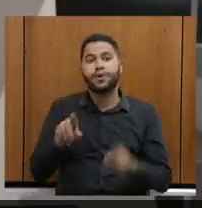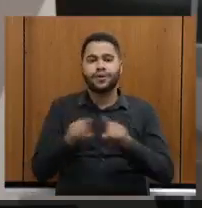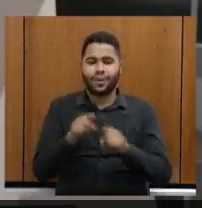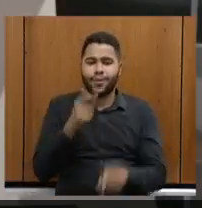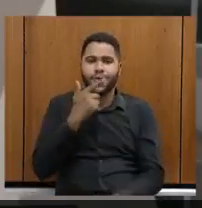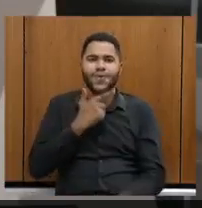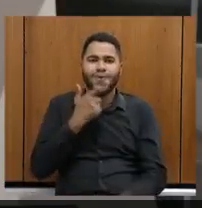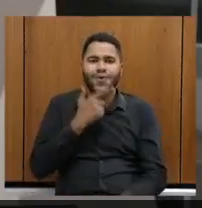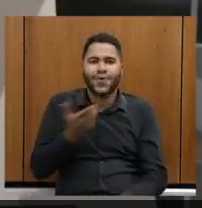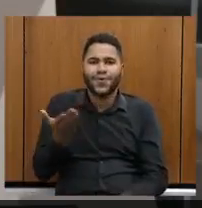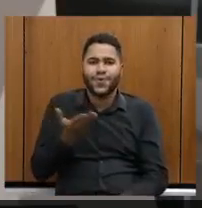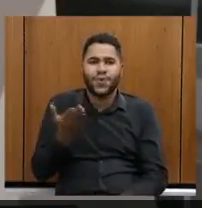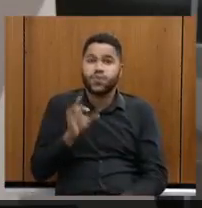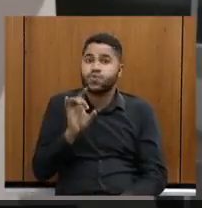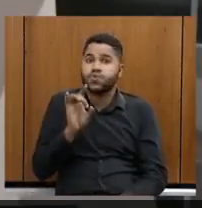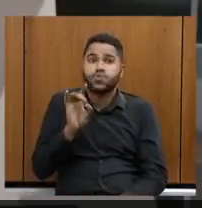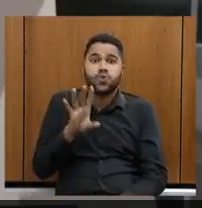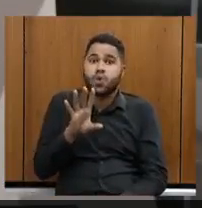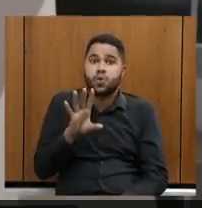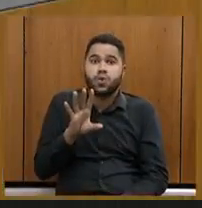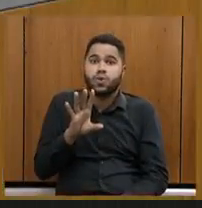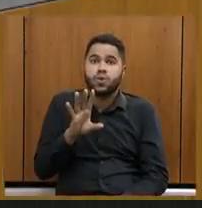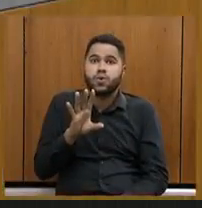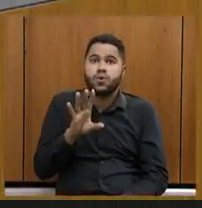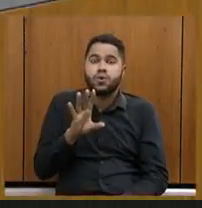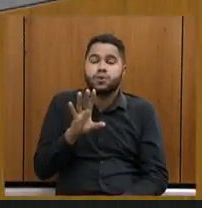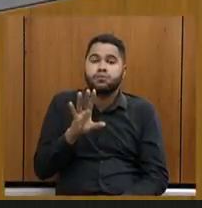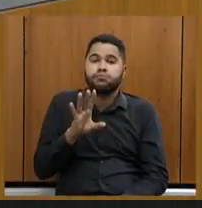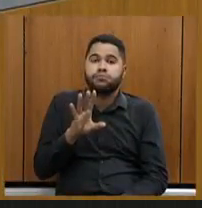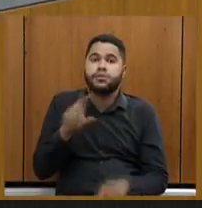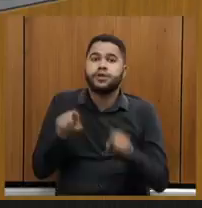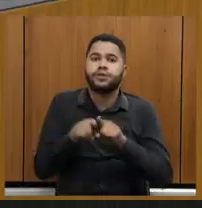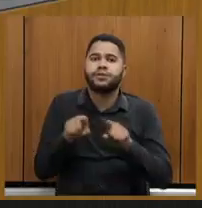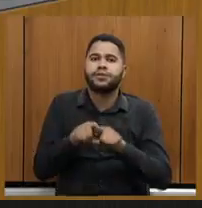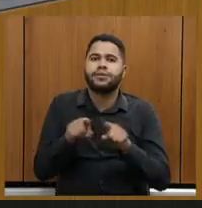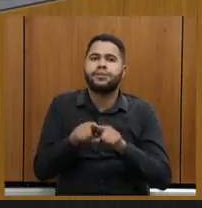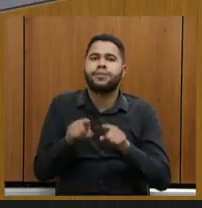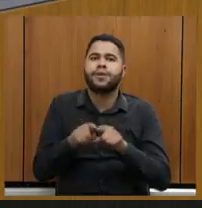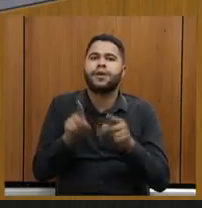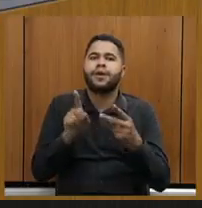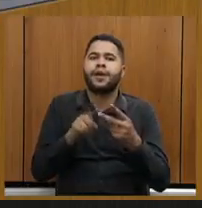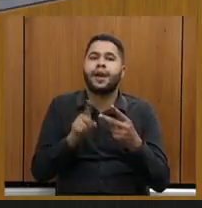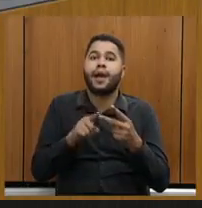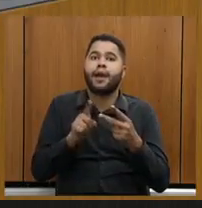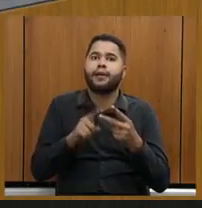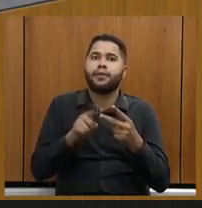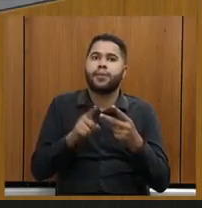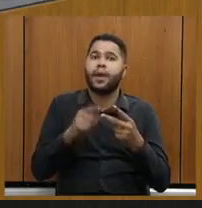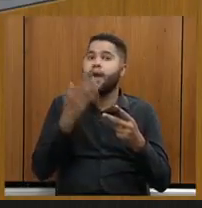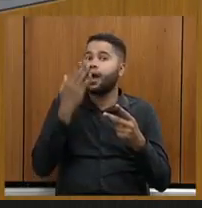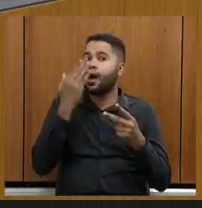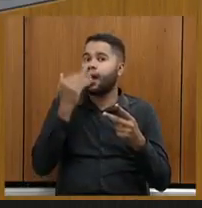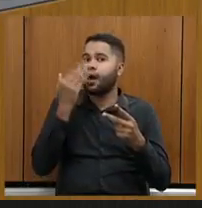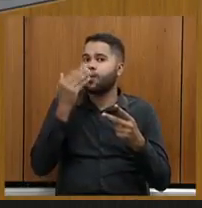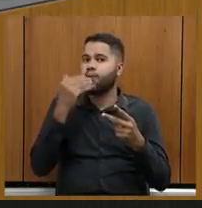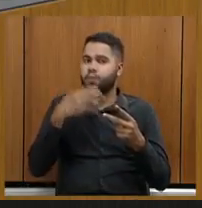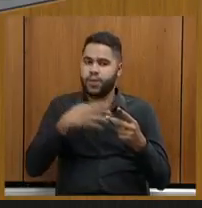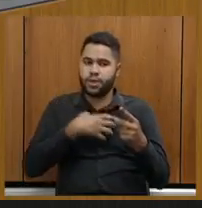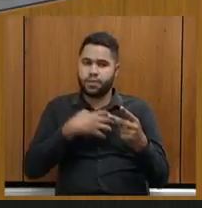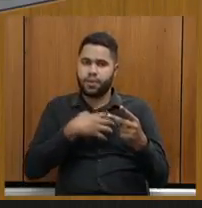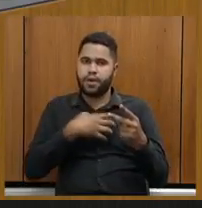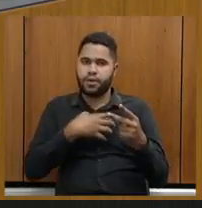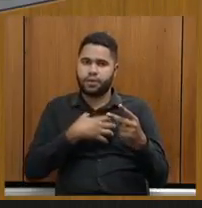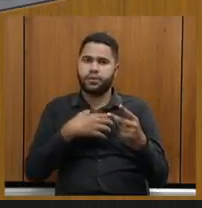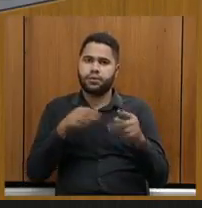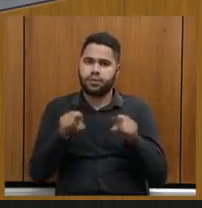hoje, de alimentação só temos aqui e a baiana, não a comida baiana, mas o ofício